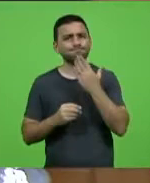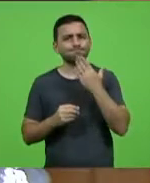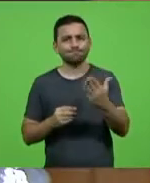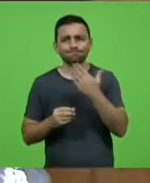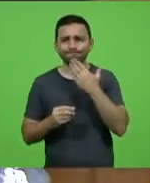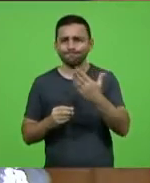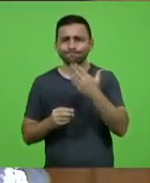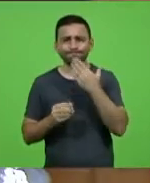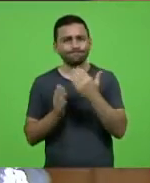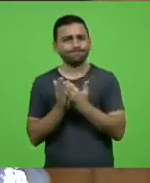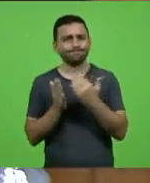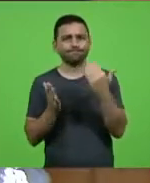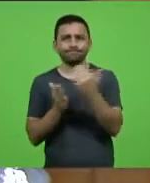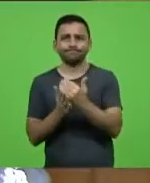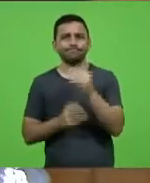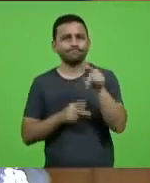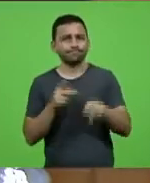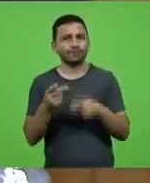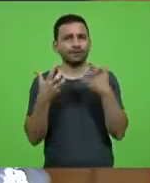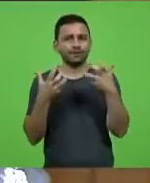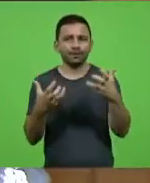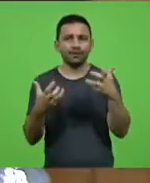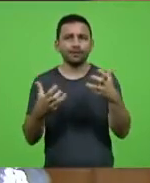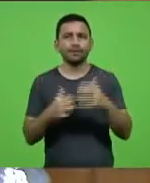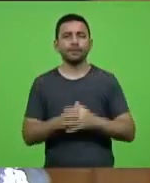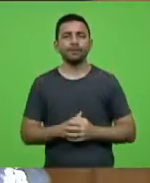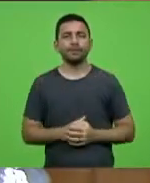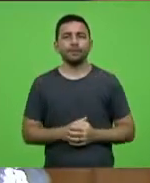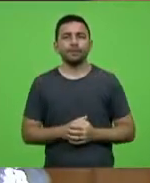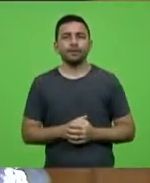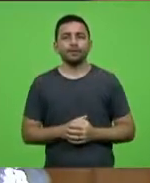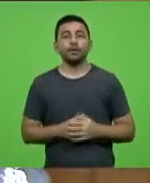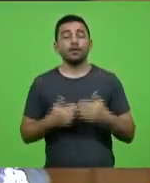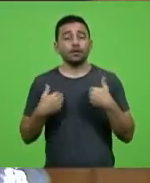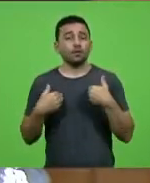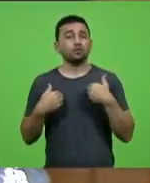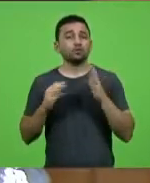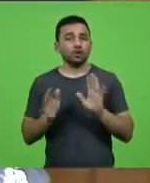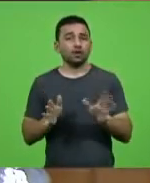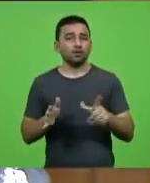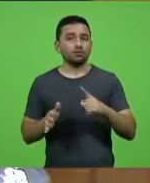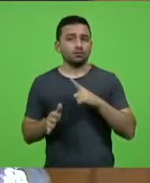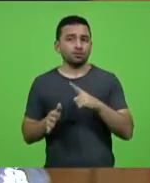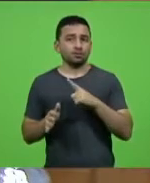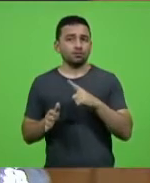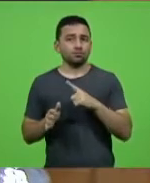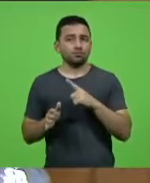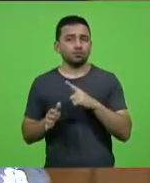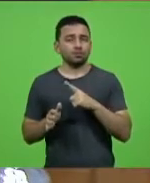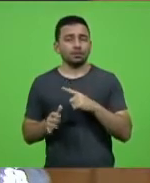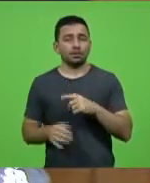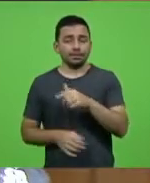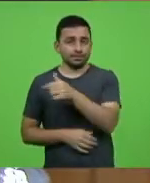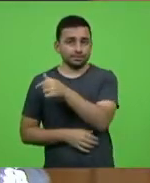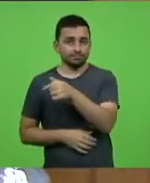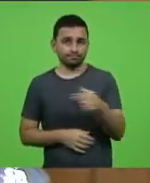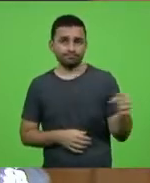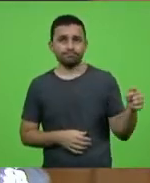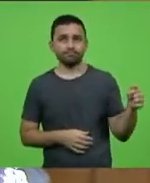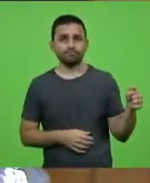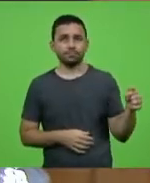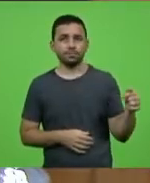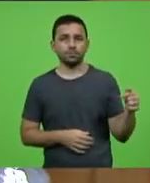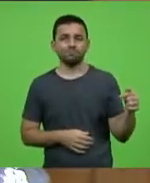pedindo, que a população está querendo. Eu tenho aqui, nessa semana, nós